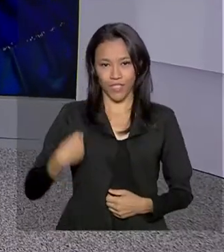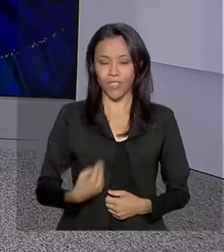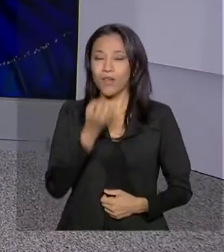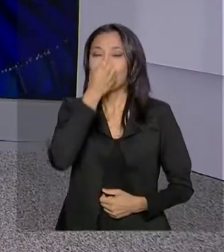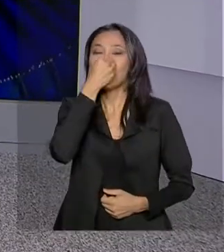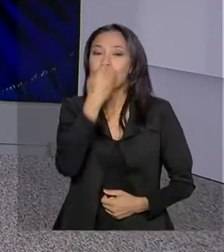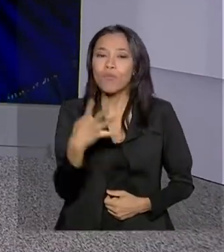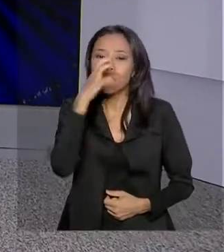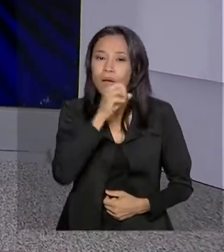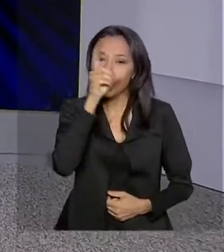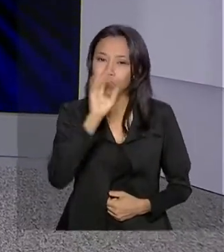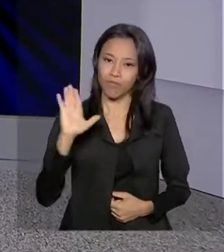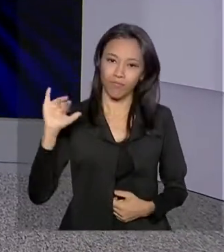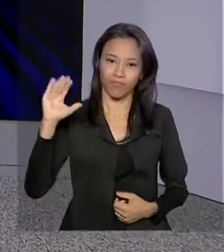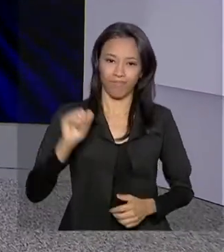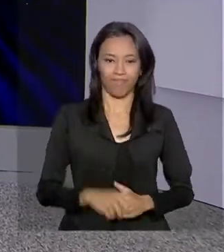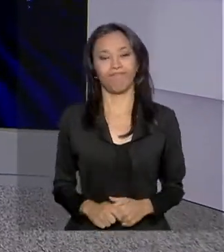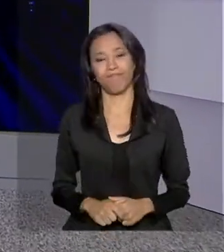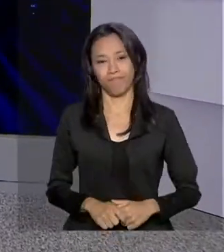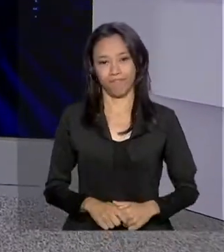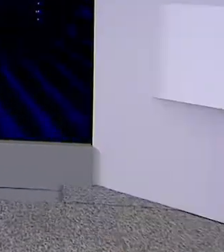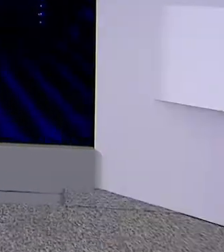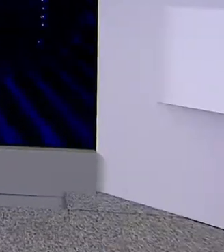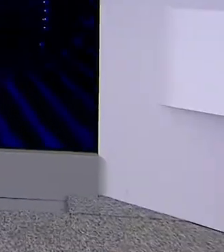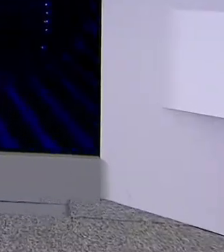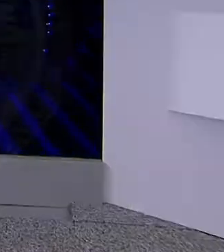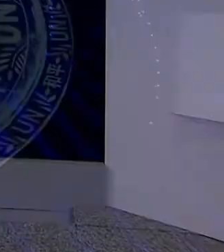final de semana pra você. Tchau. Tchau.